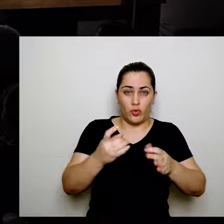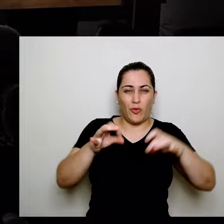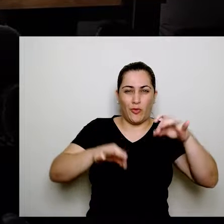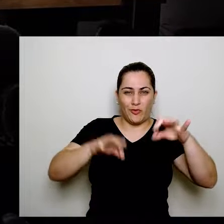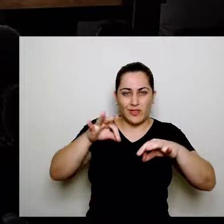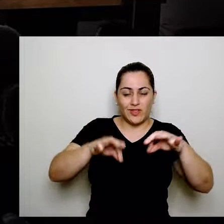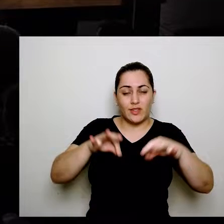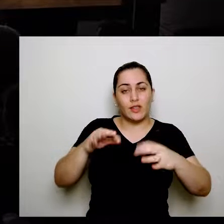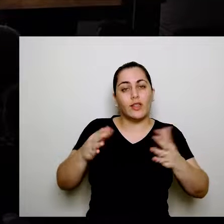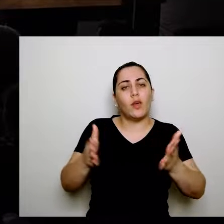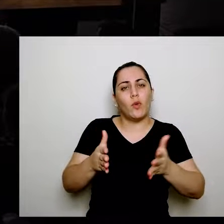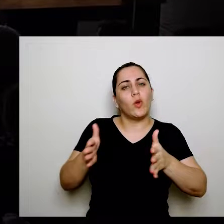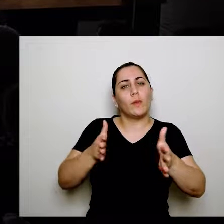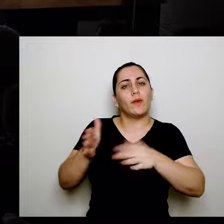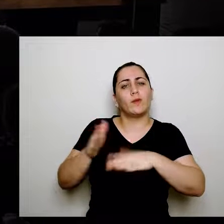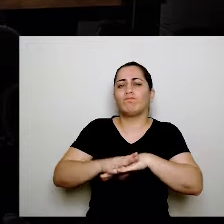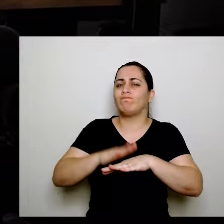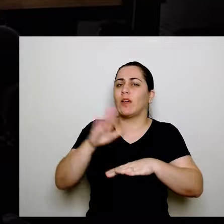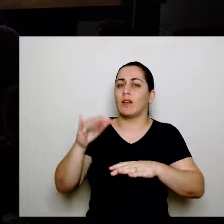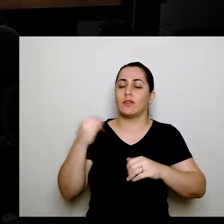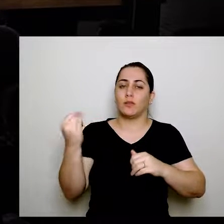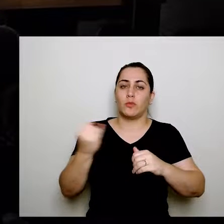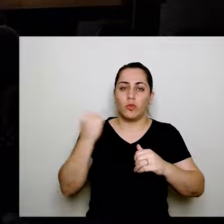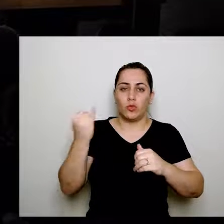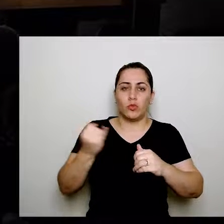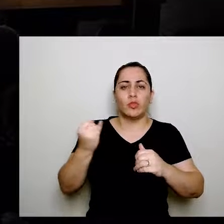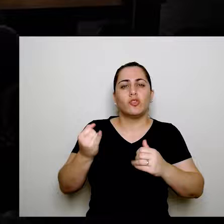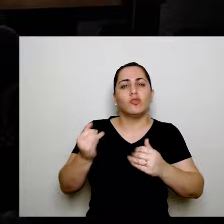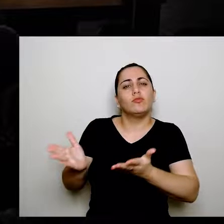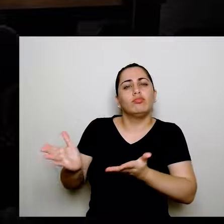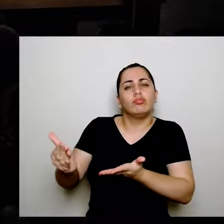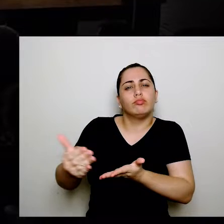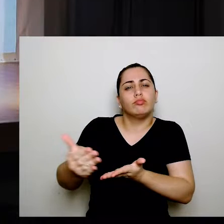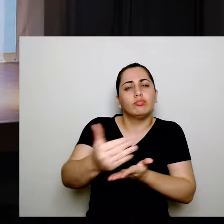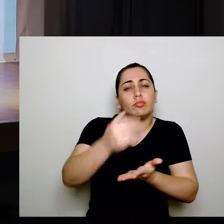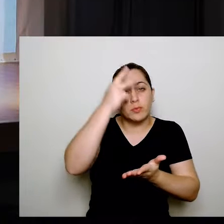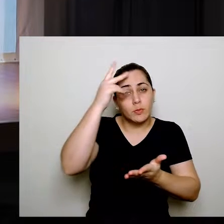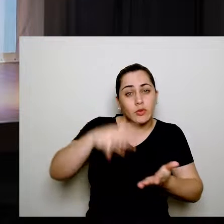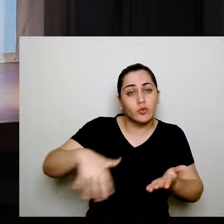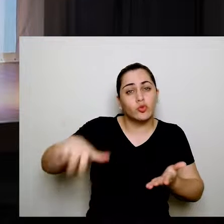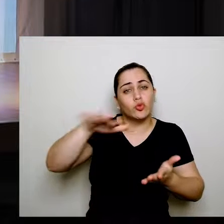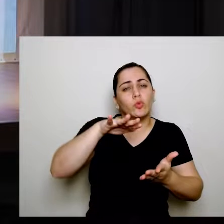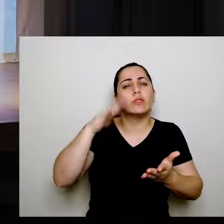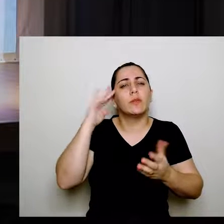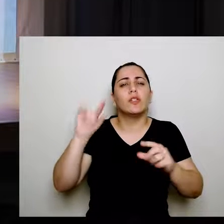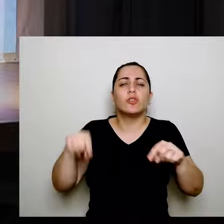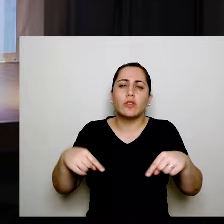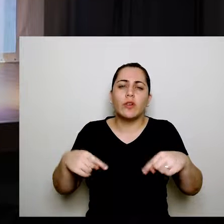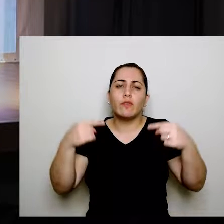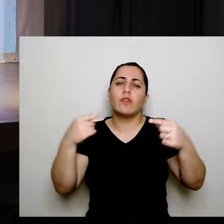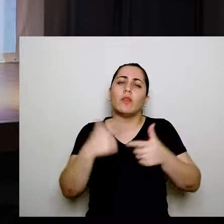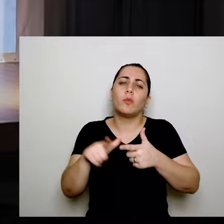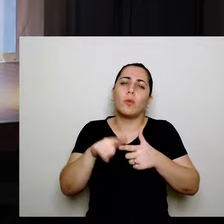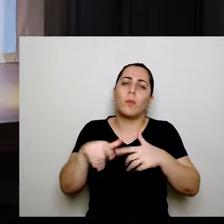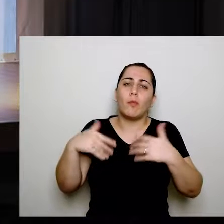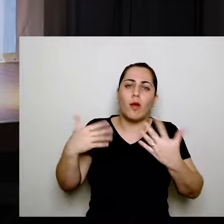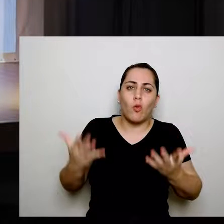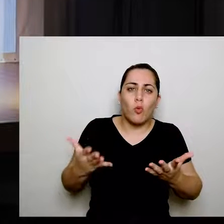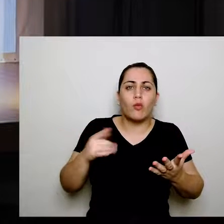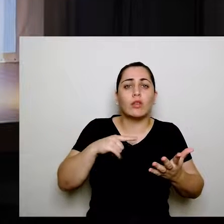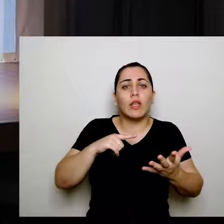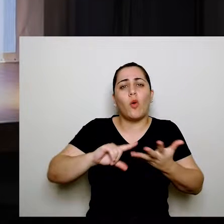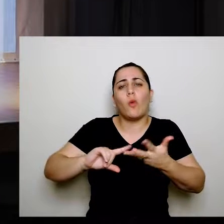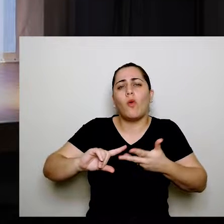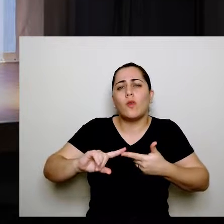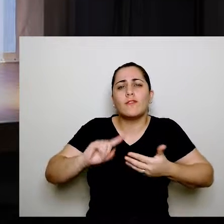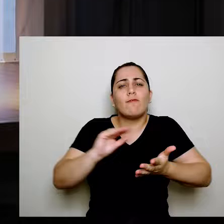e a gente vai para a parte mais importante, que é a de coletar dos munícipes, né? Esses desafios e problemas e ver se tem algum furo no nosso